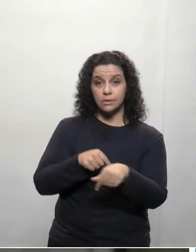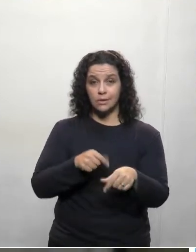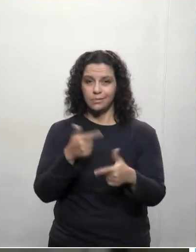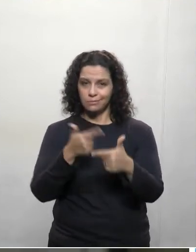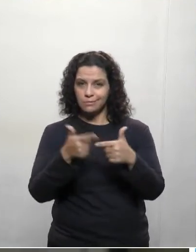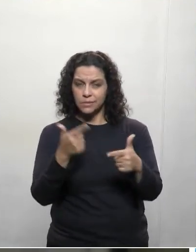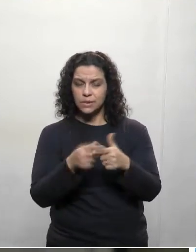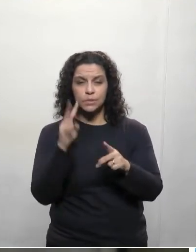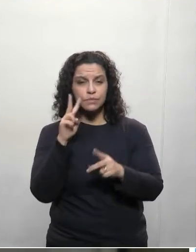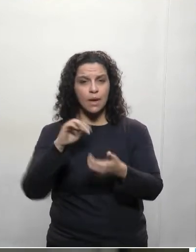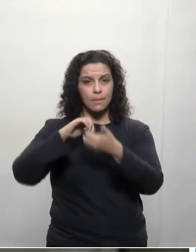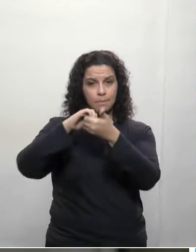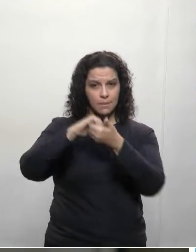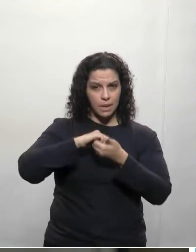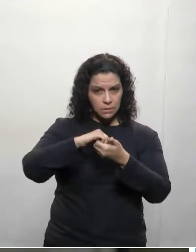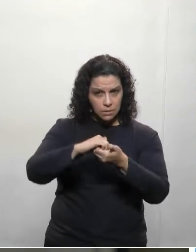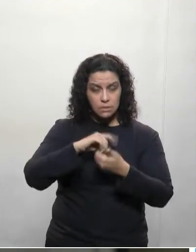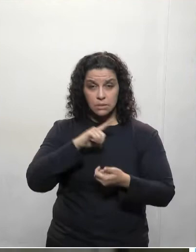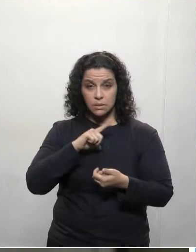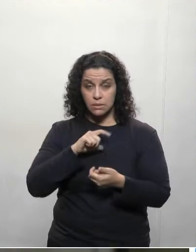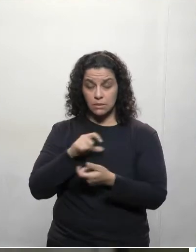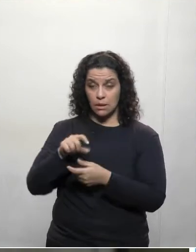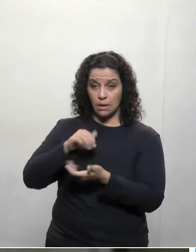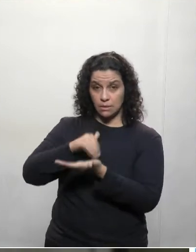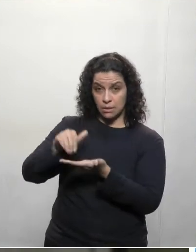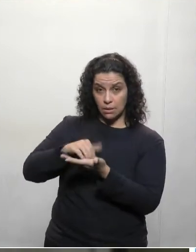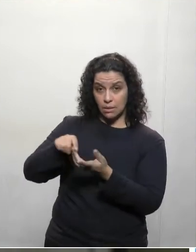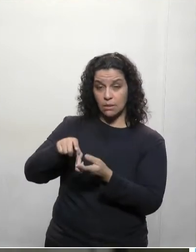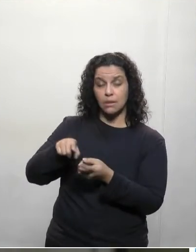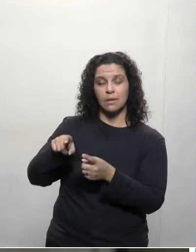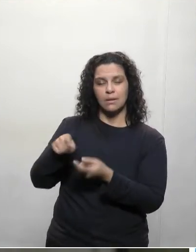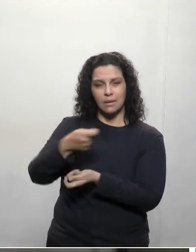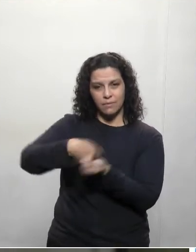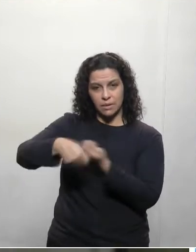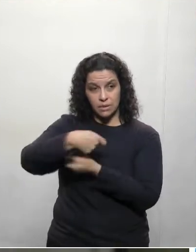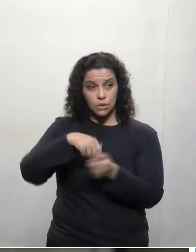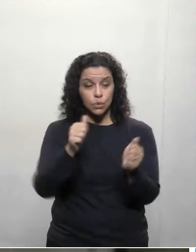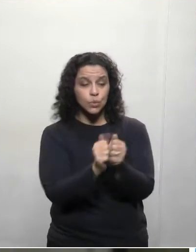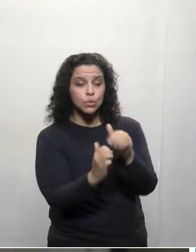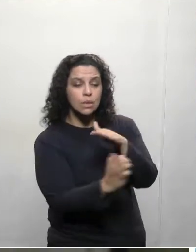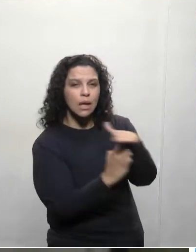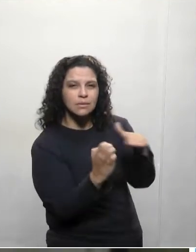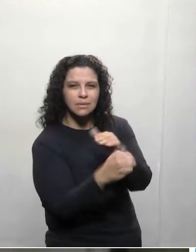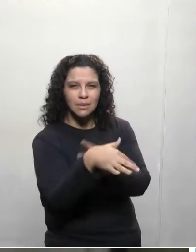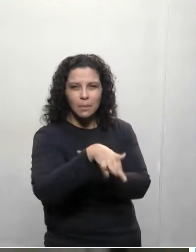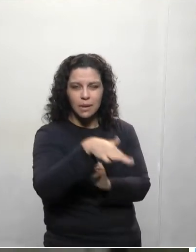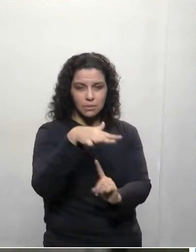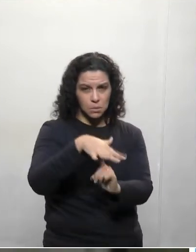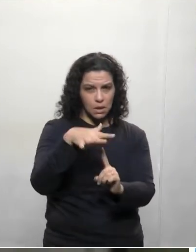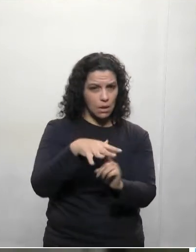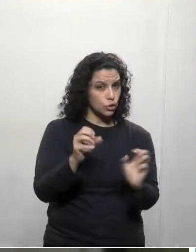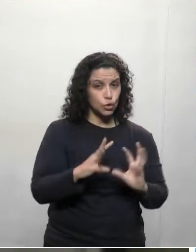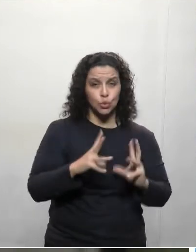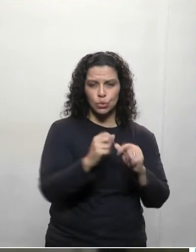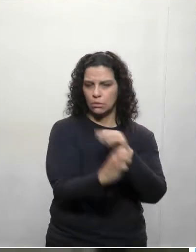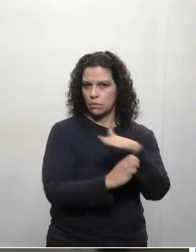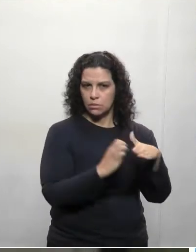de ver a parceria que está havendo entre a Fazenda e o empresariado paranaense, desde o mais pequeno até o maior,